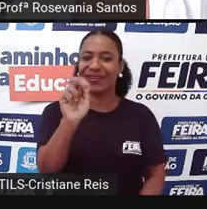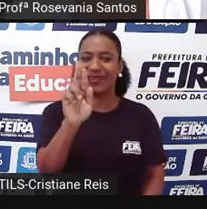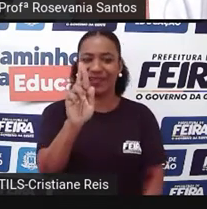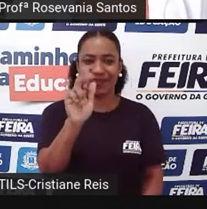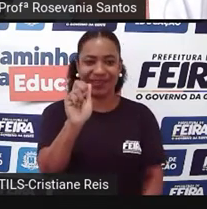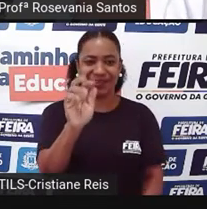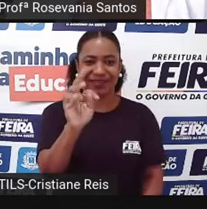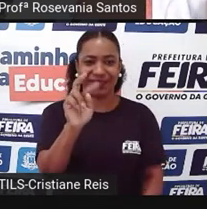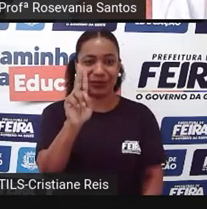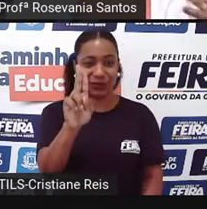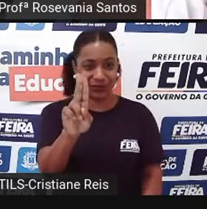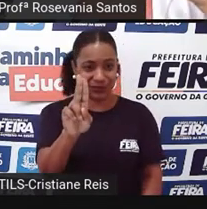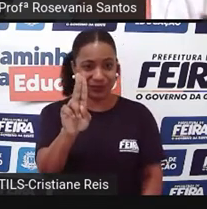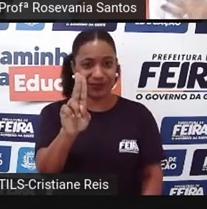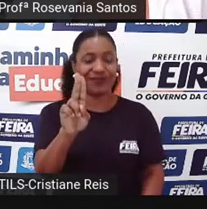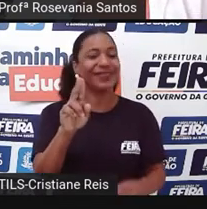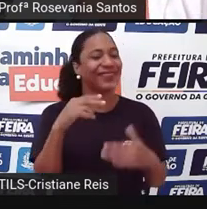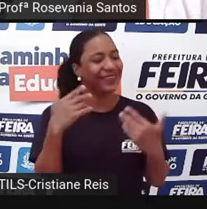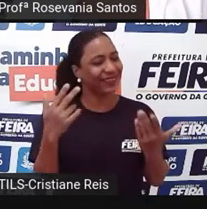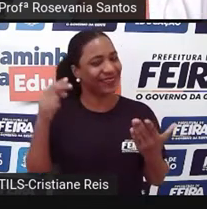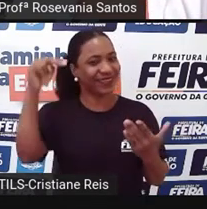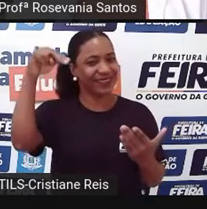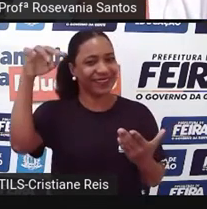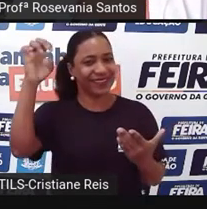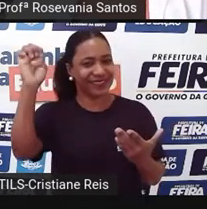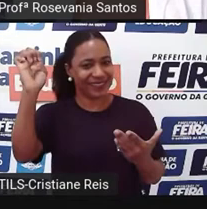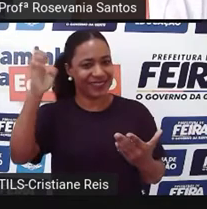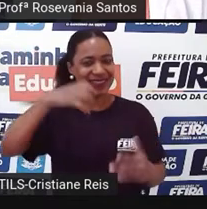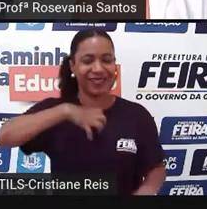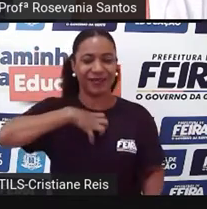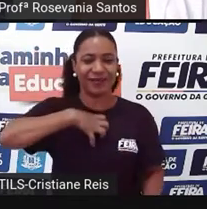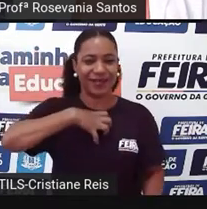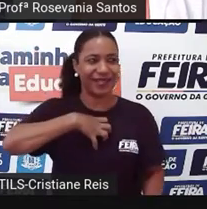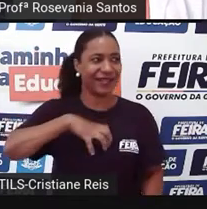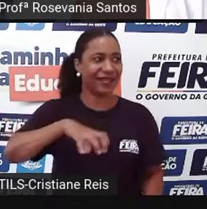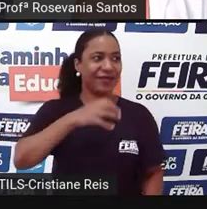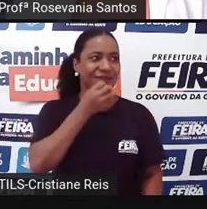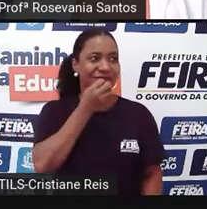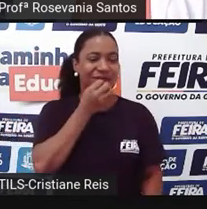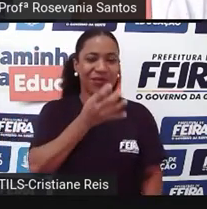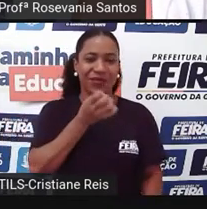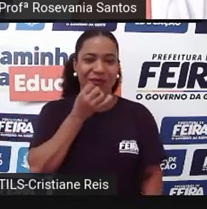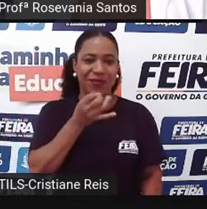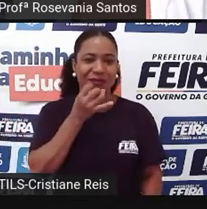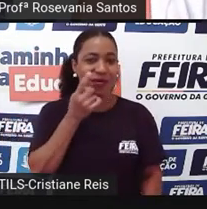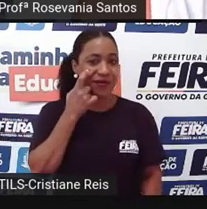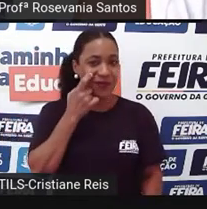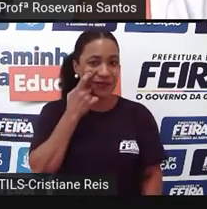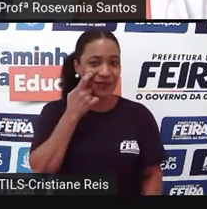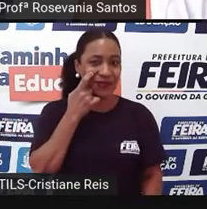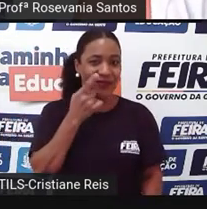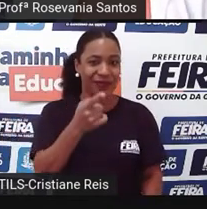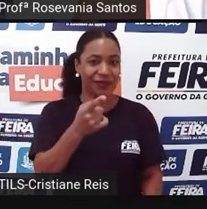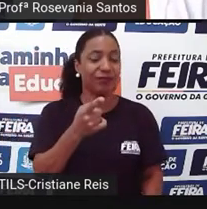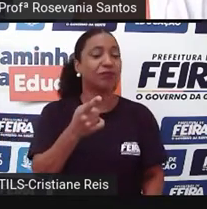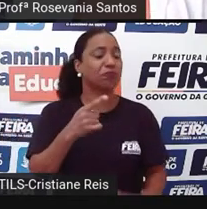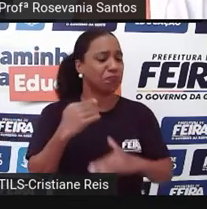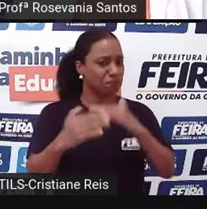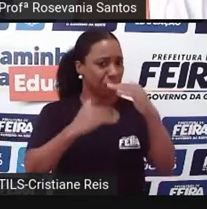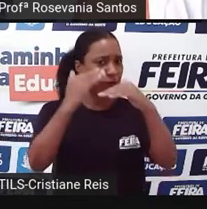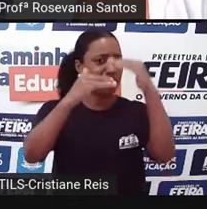próprio Nordeste, mas eu puxei a sardinha, né, aqui para a nossa Bahia, a área do Porto de Aratu. Olha o desenvolvimento, gente, dessa área.